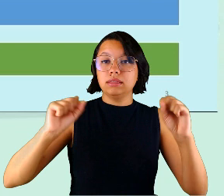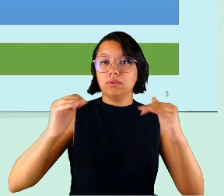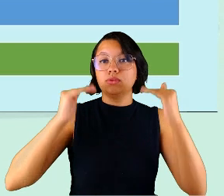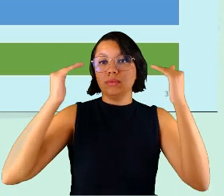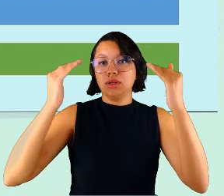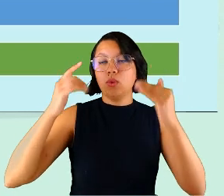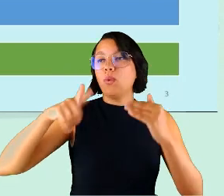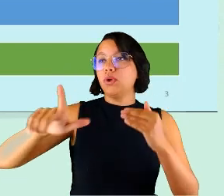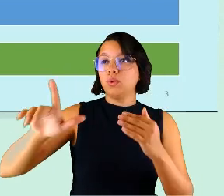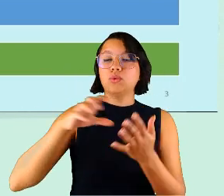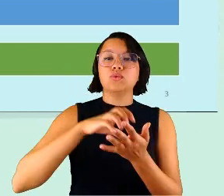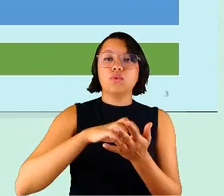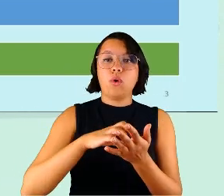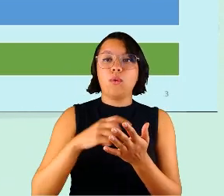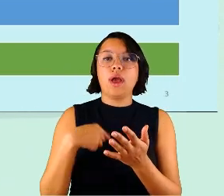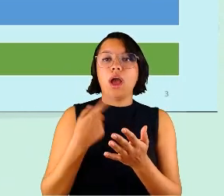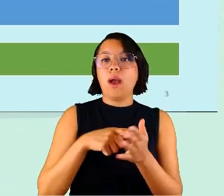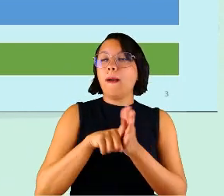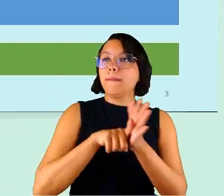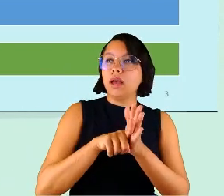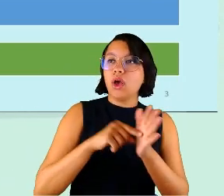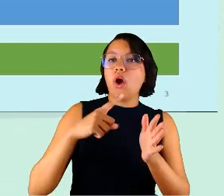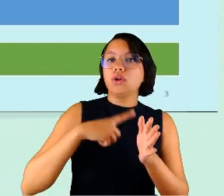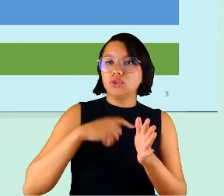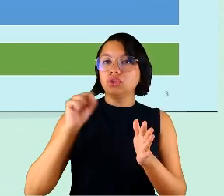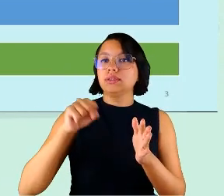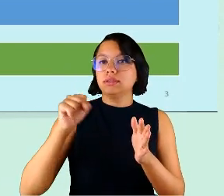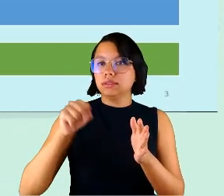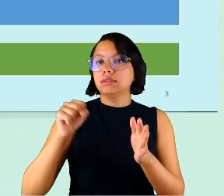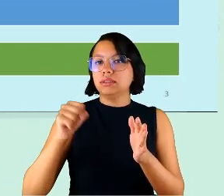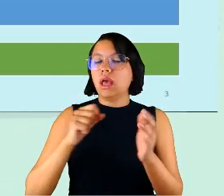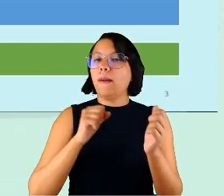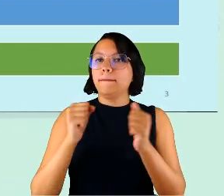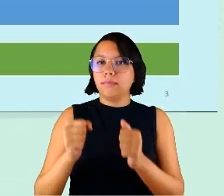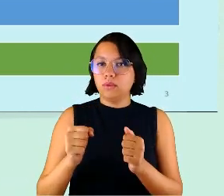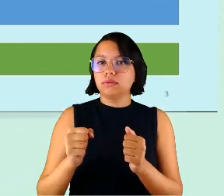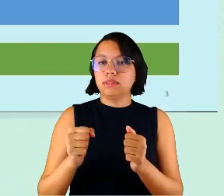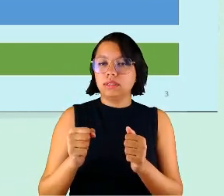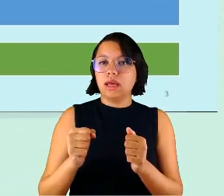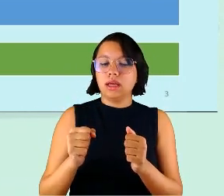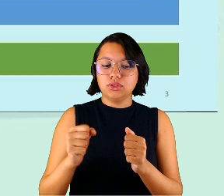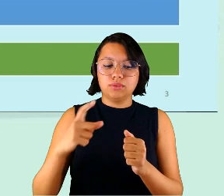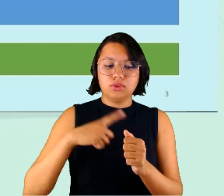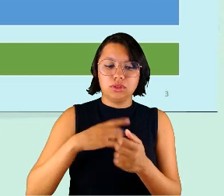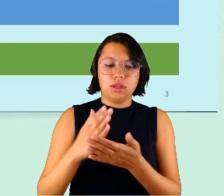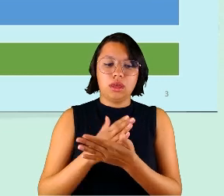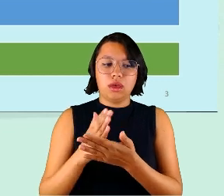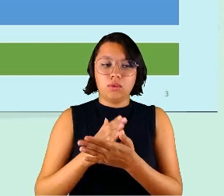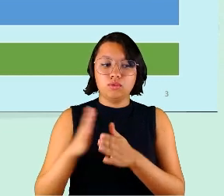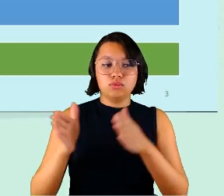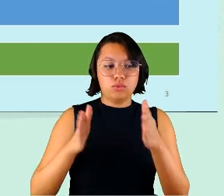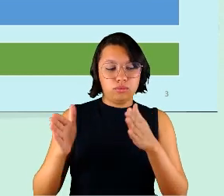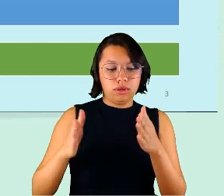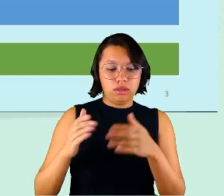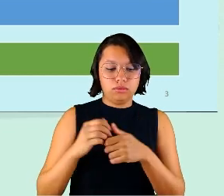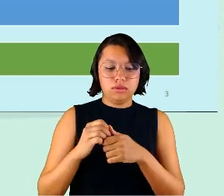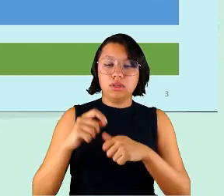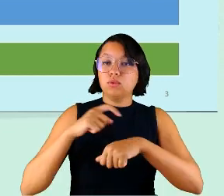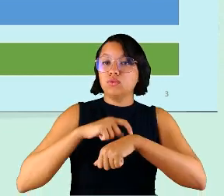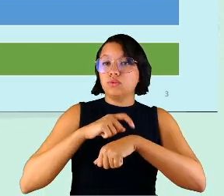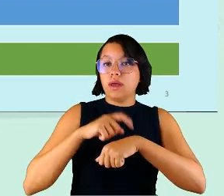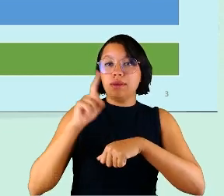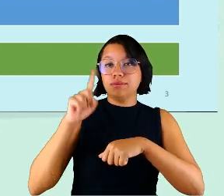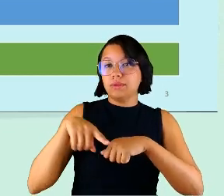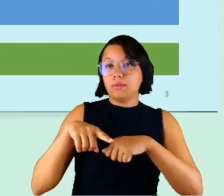em outros órgãos onde a gente pesquisou, havia, assim, a possibilidade de haver alguns momentos em que os horários